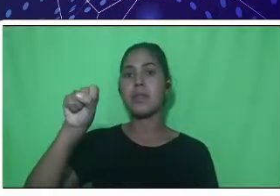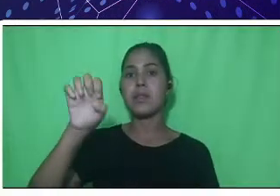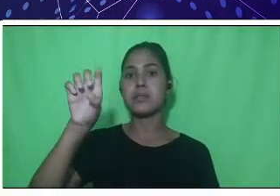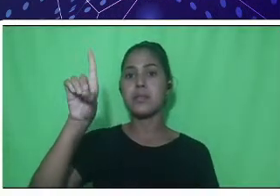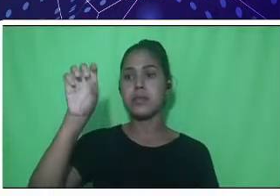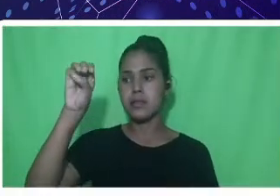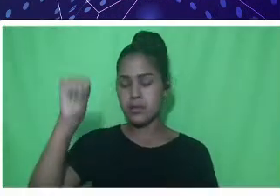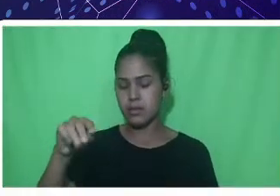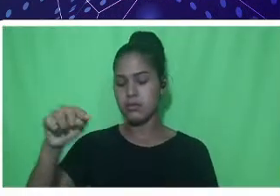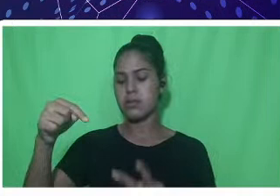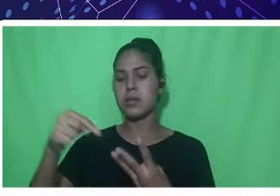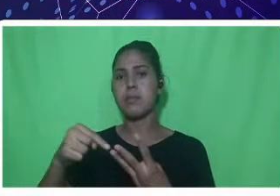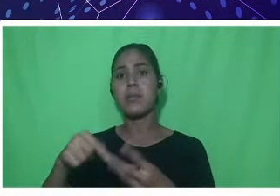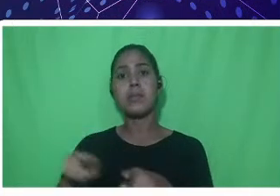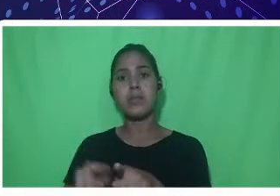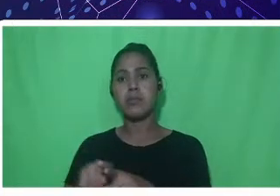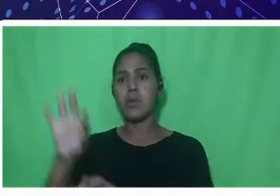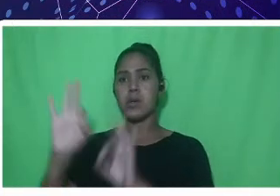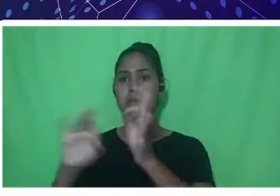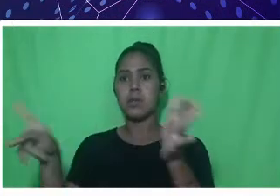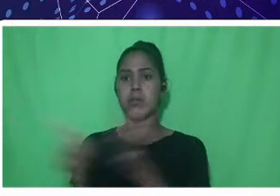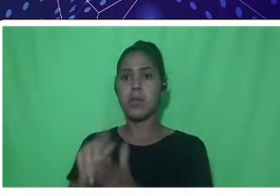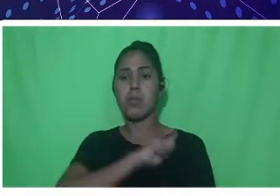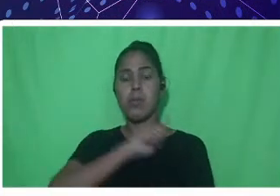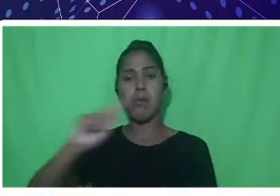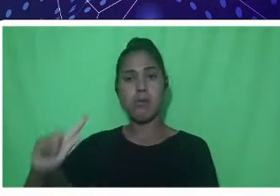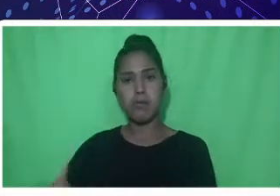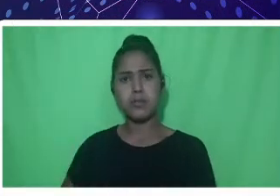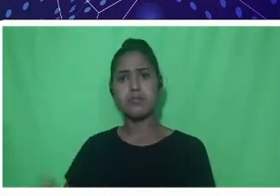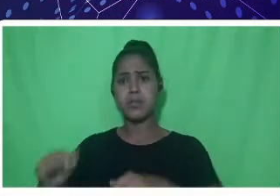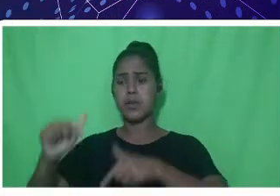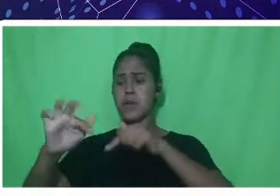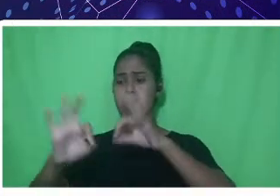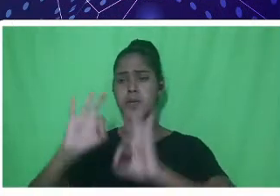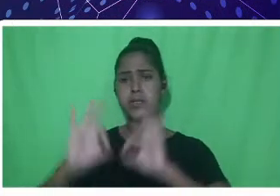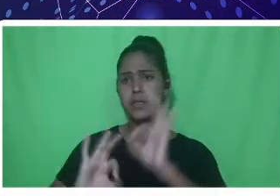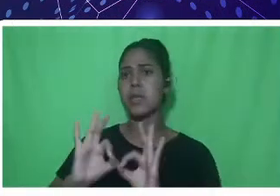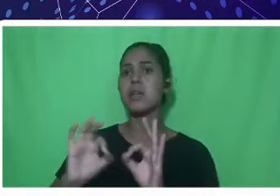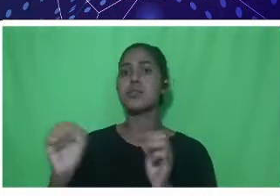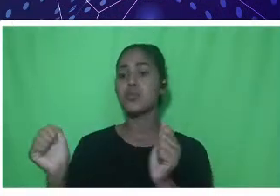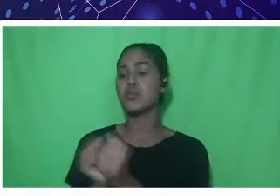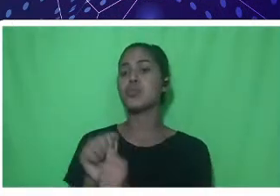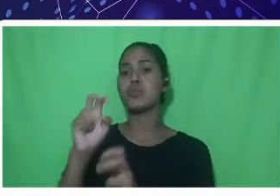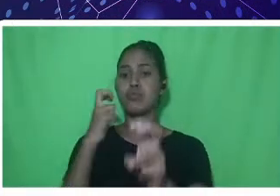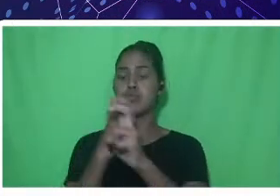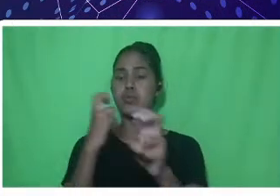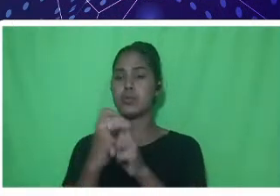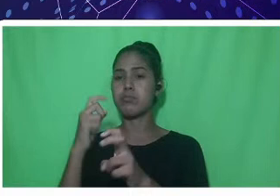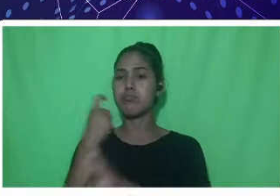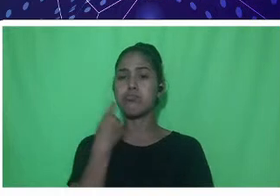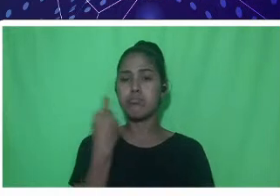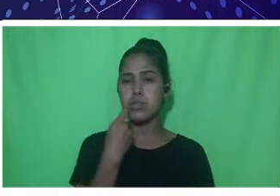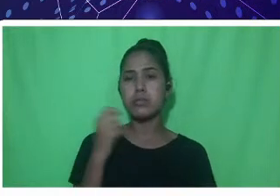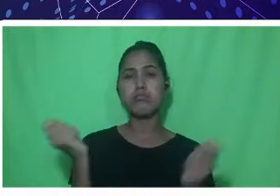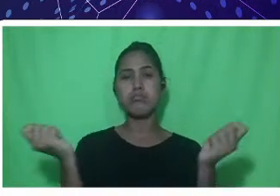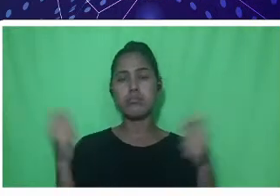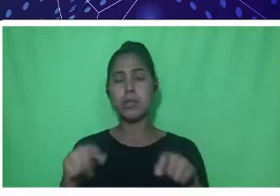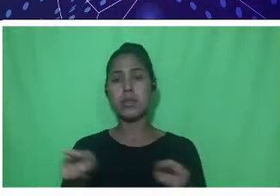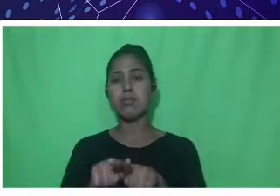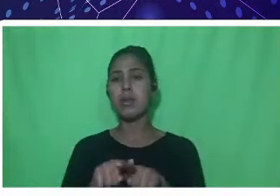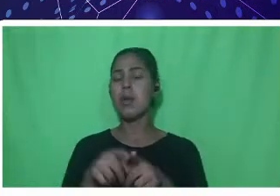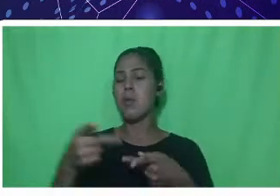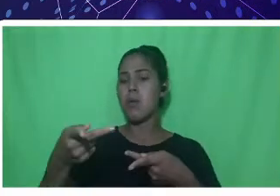municipais e estaduais também, que requer a participação de engenharia de pesca para montar essas políticas públicas para o setor.